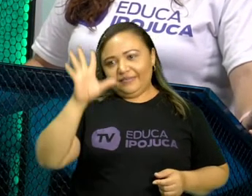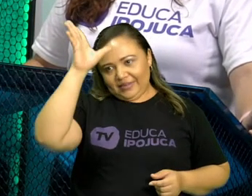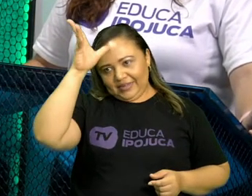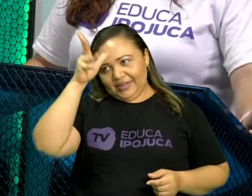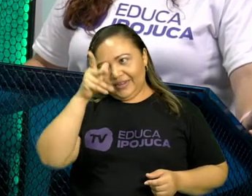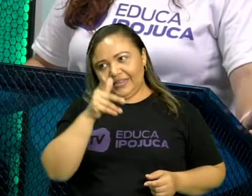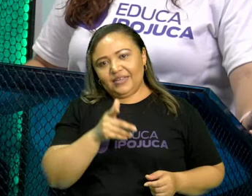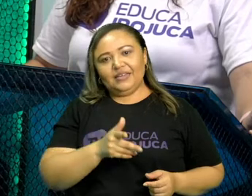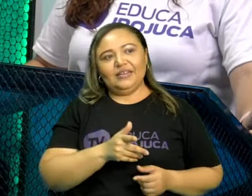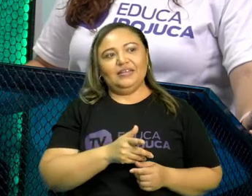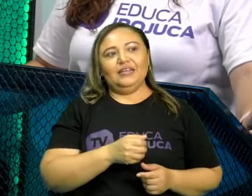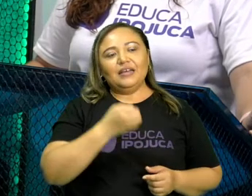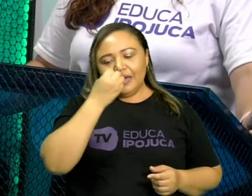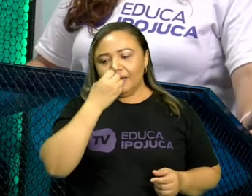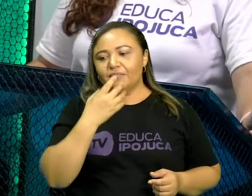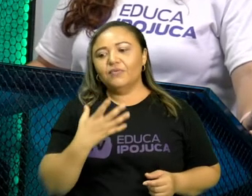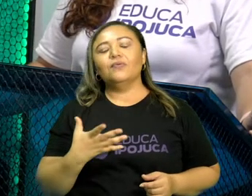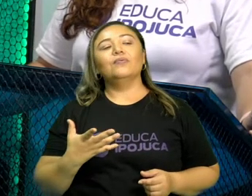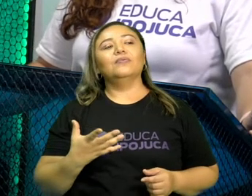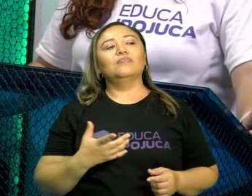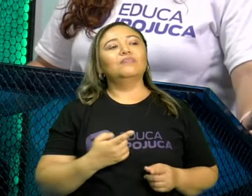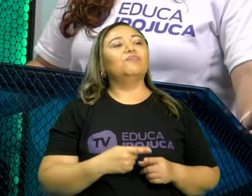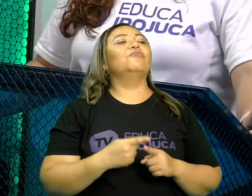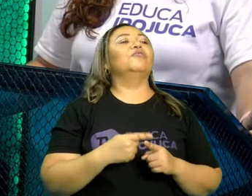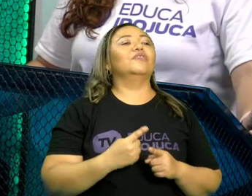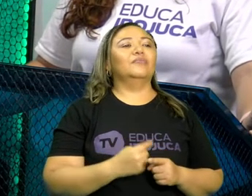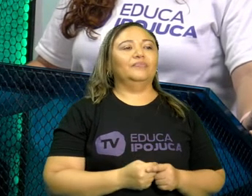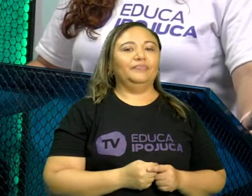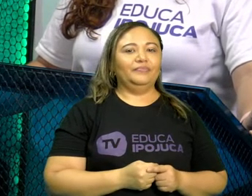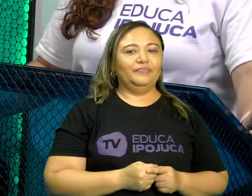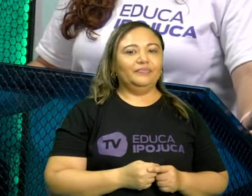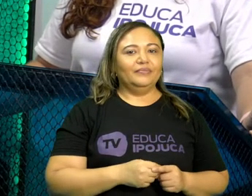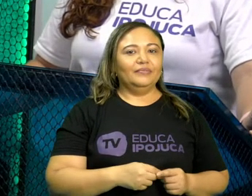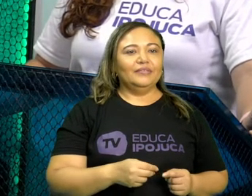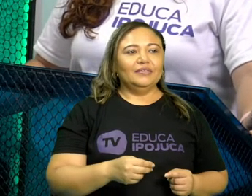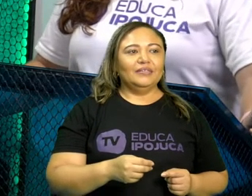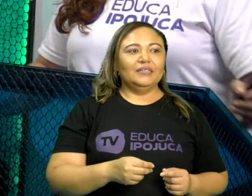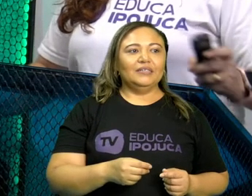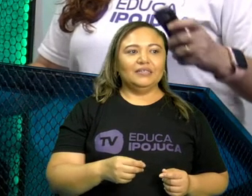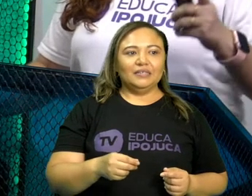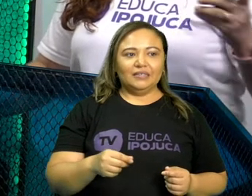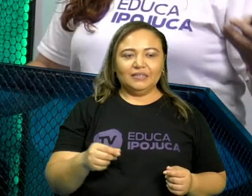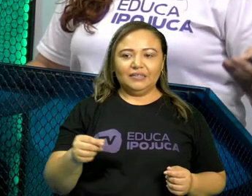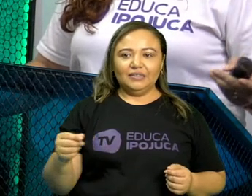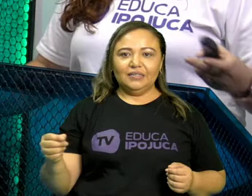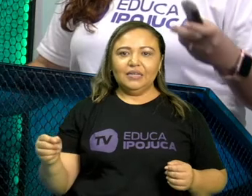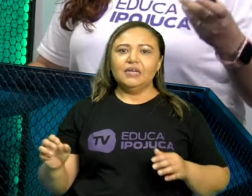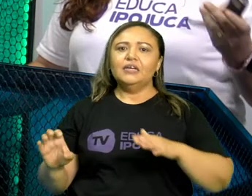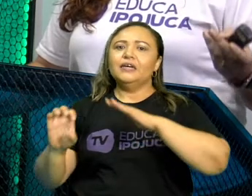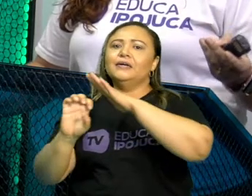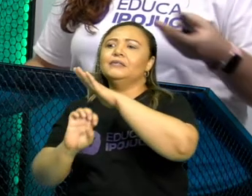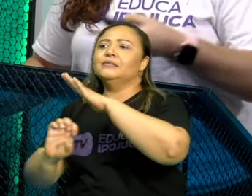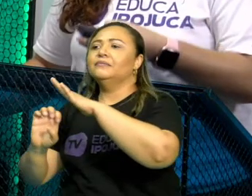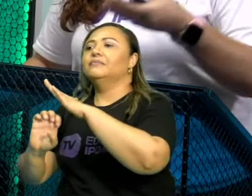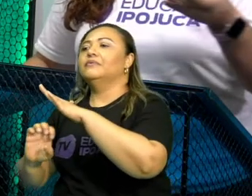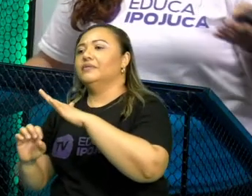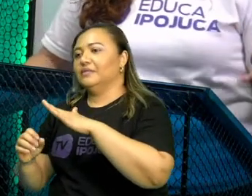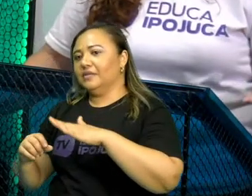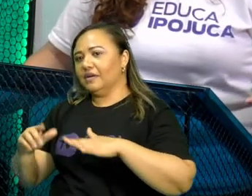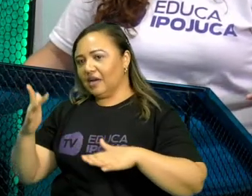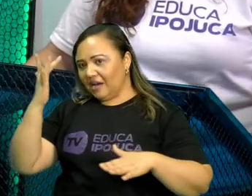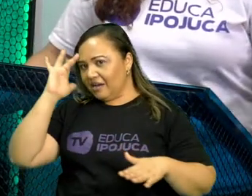não é? Por isso que ela falou que é uma boa notícia. Imagine para aquelas empresas, aquelas indústrias que